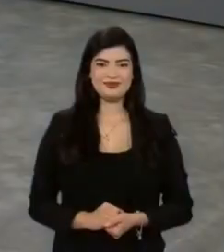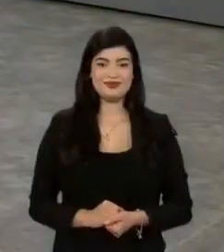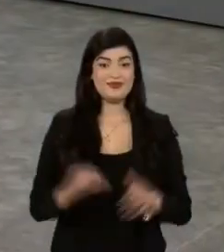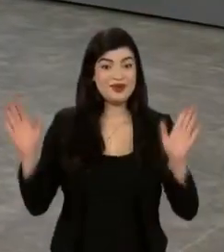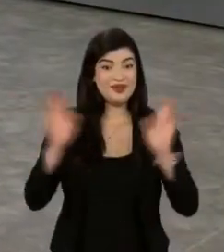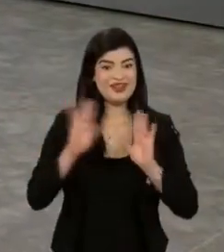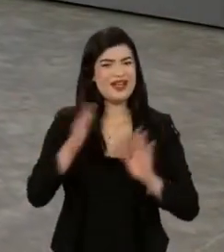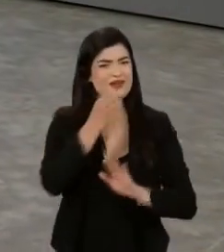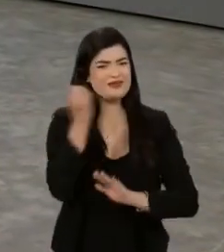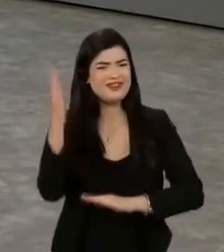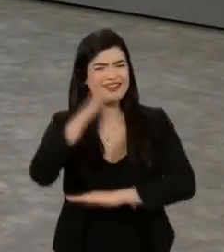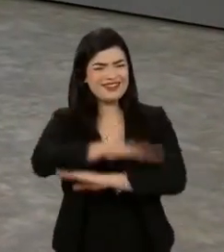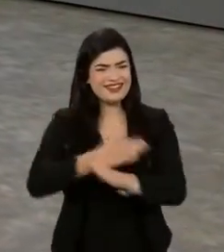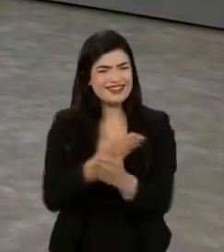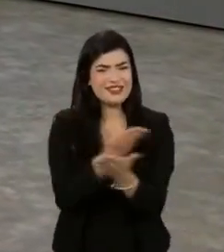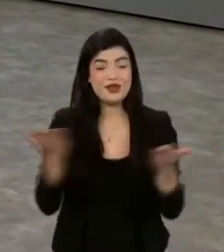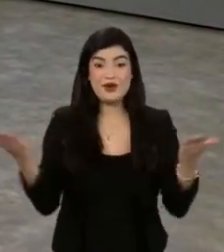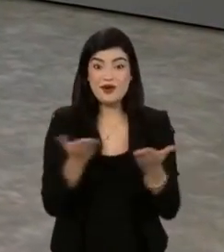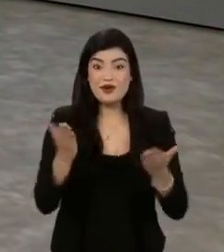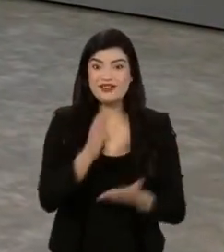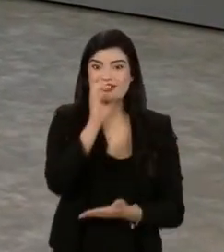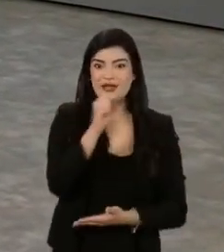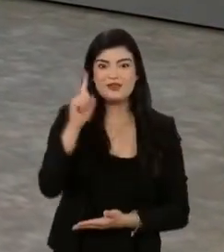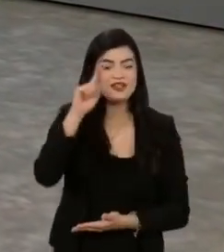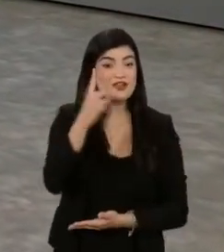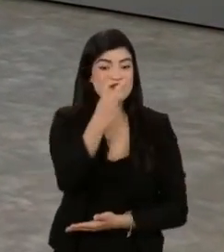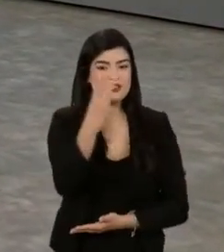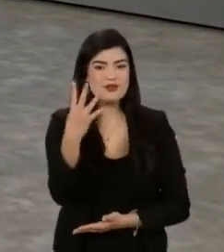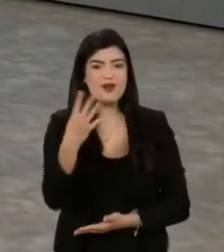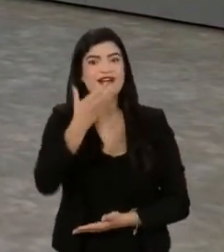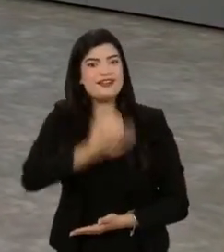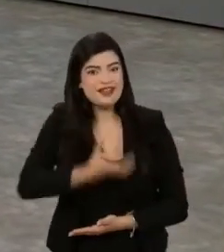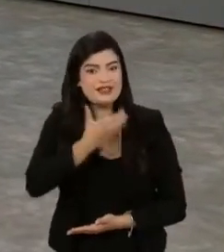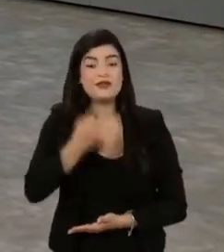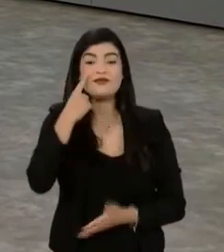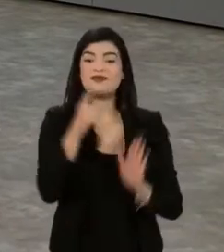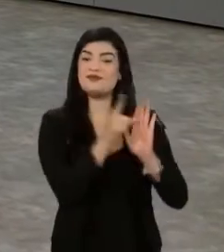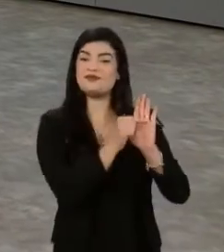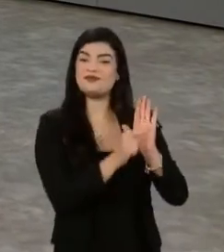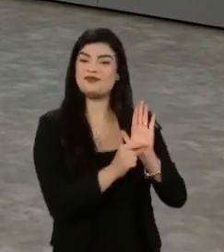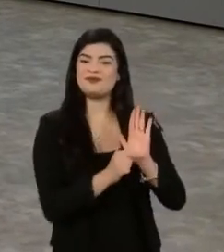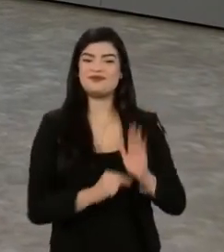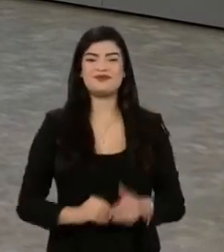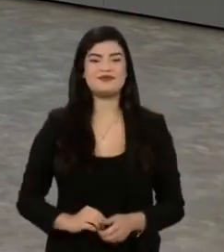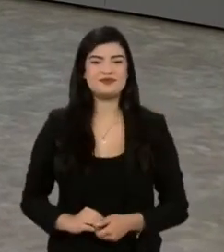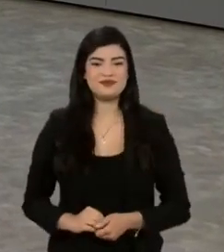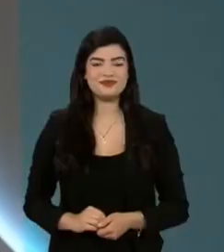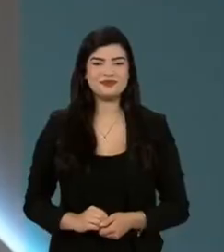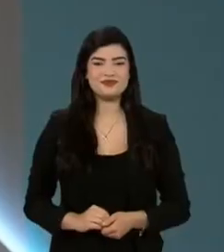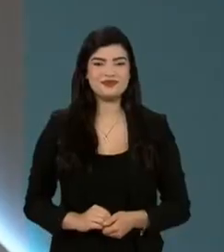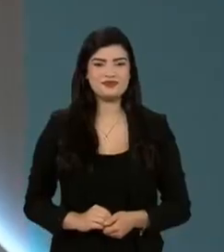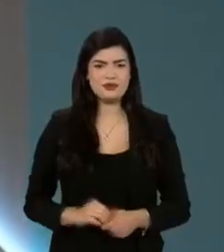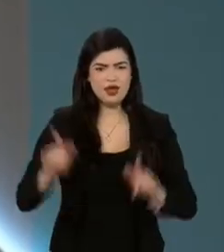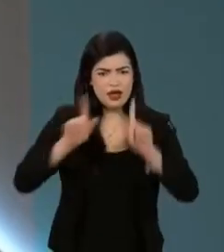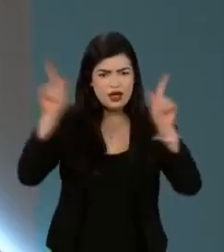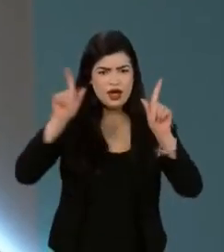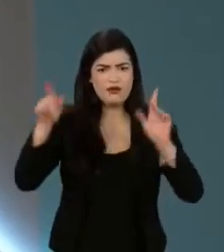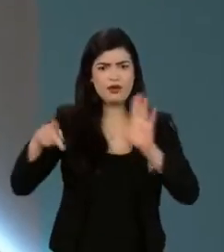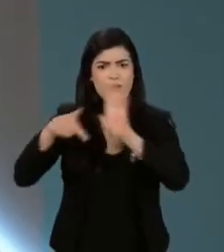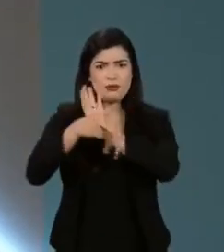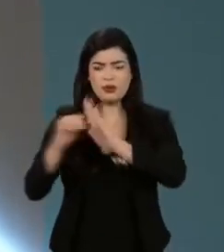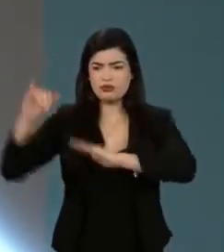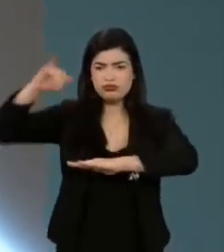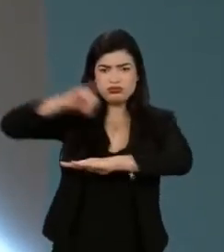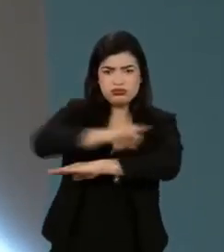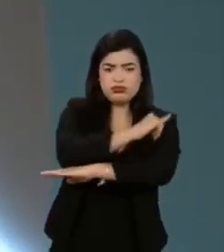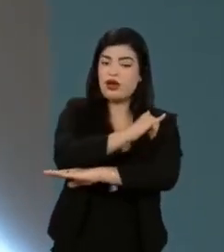Olá, boa tarde, sábado 24 de dezembro, vamos aos destaques desta edição. A greve dos aeronautas